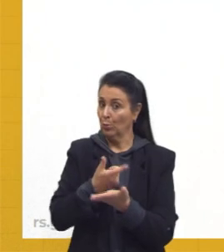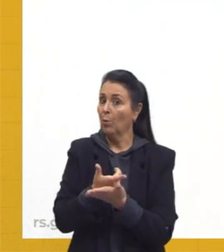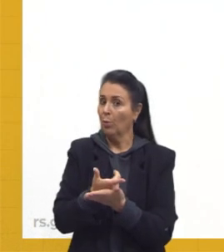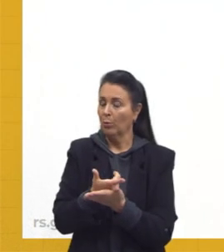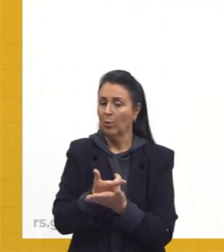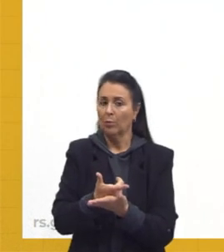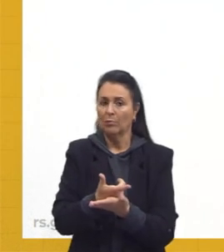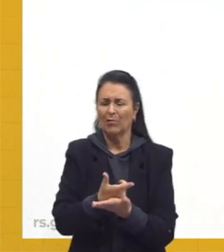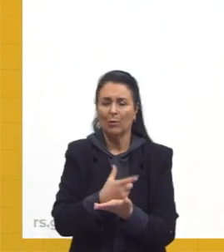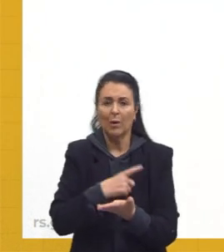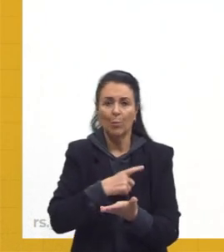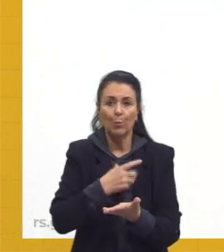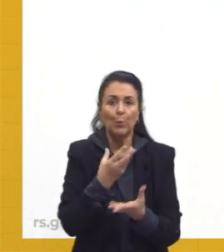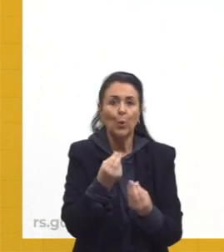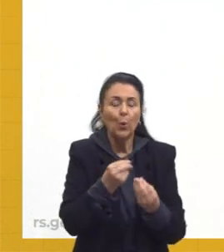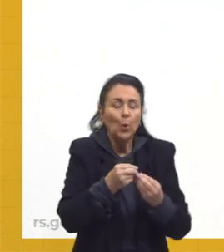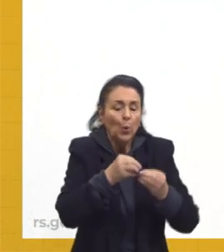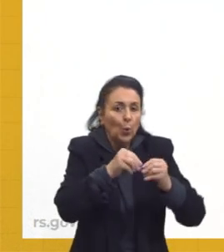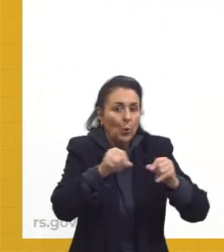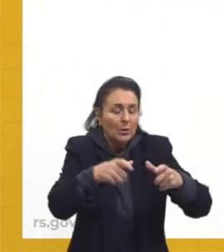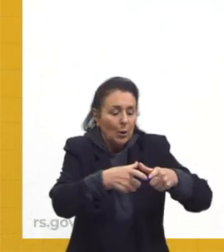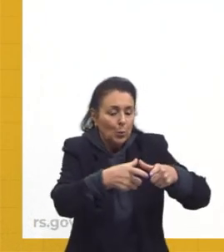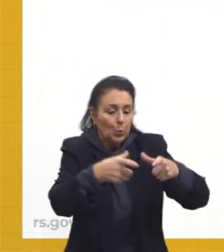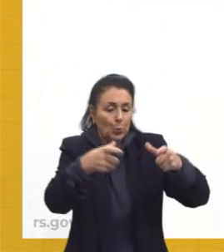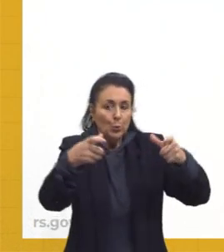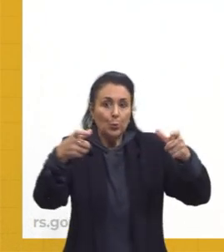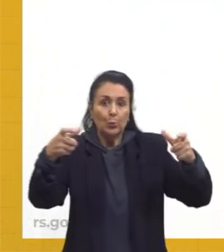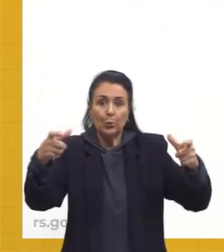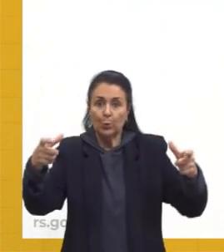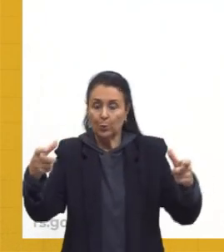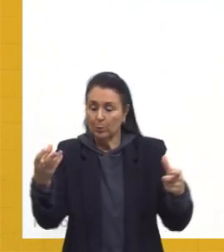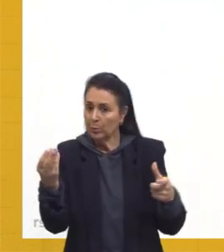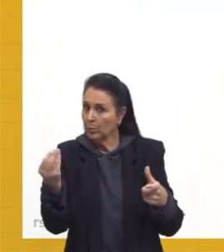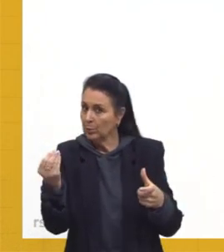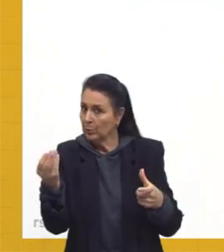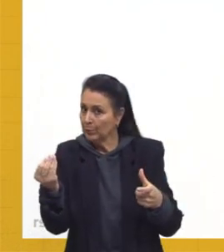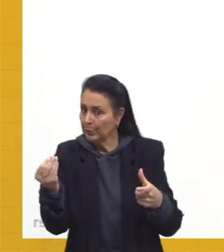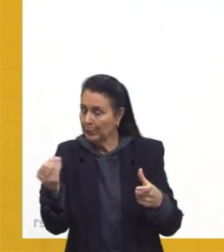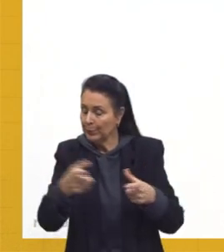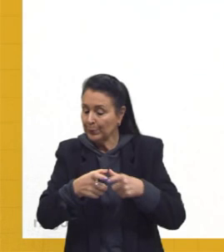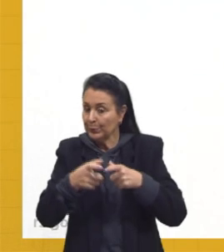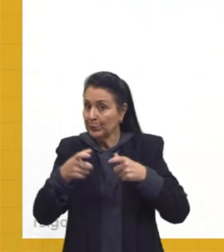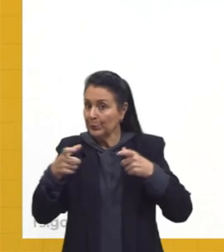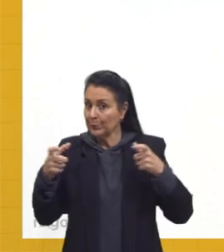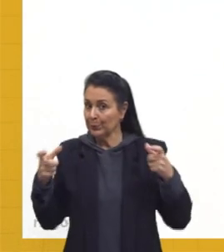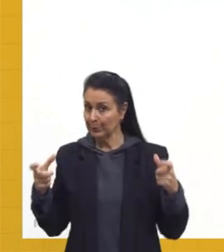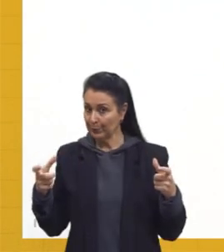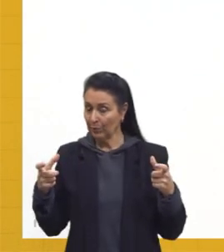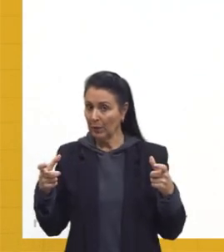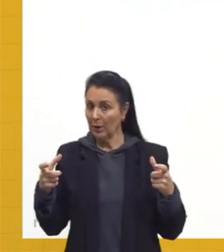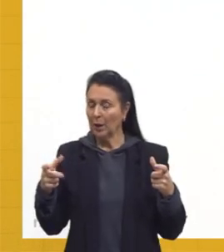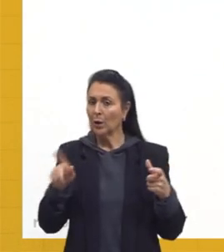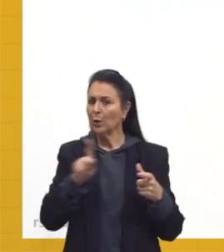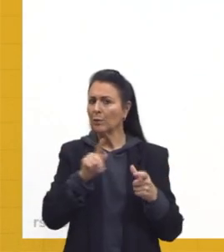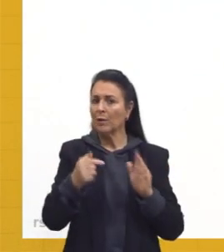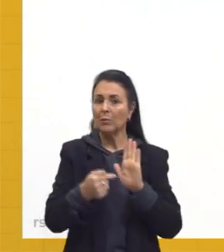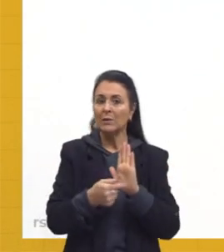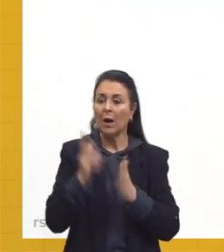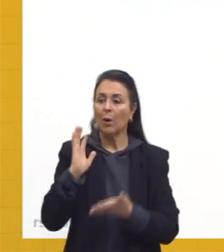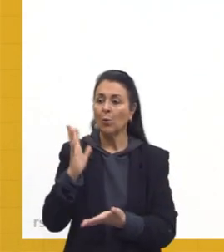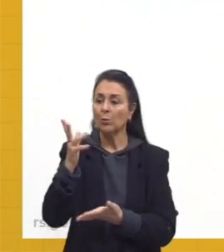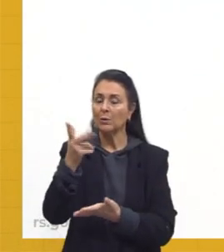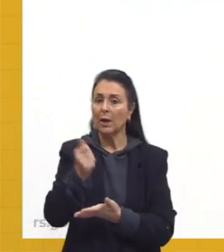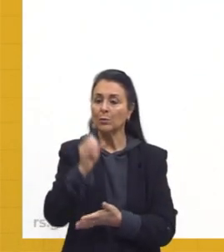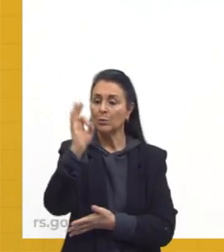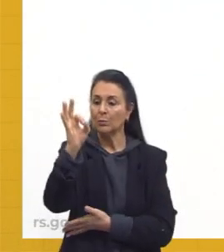muita terra, vão ter áreas extremamente grandes aí relacionadas a isso. E aí eu trago uns dados, né? De